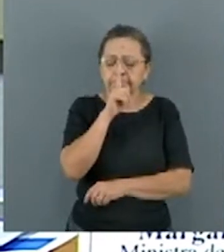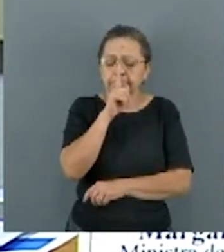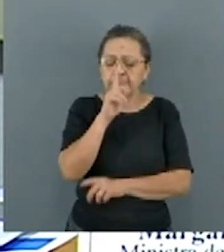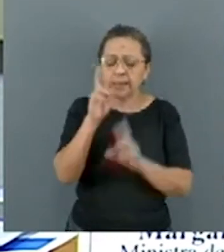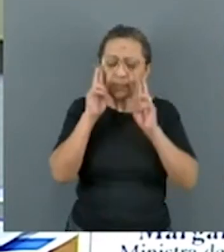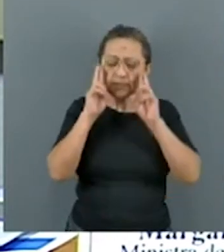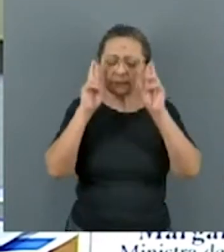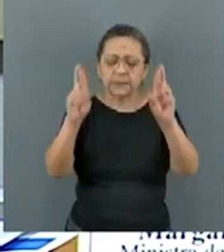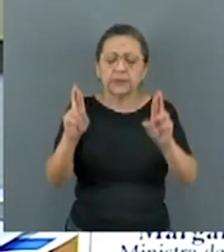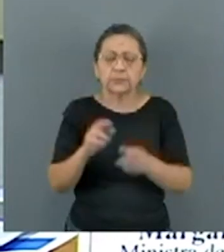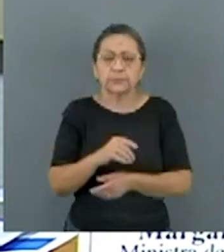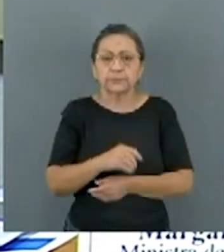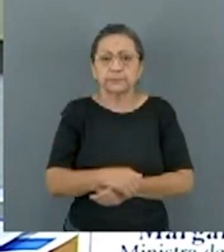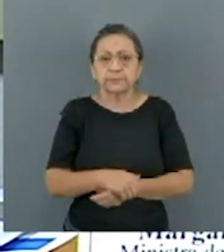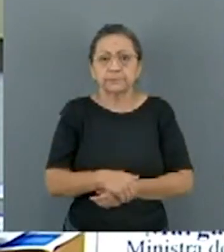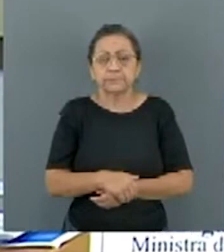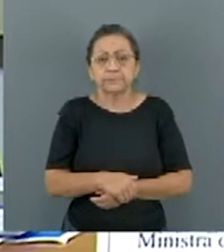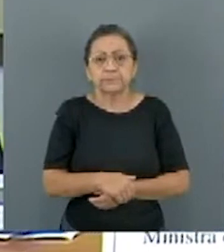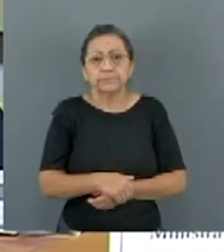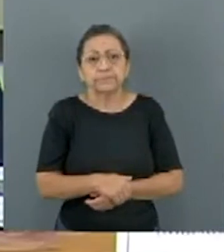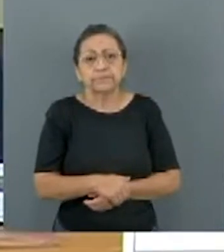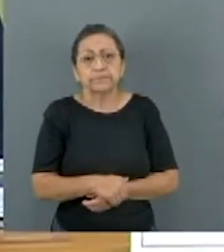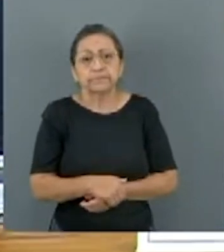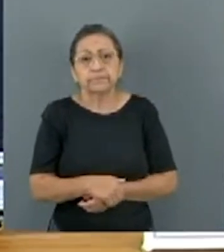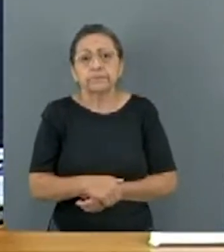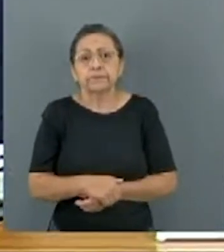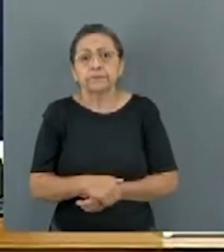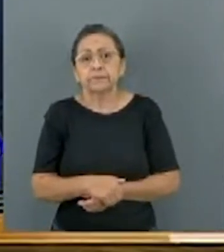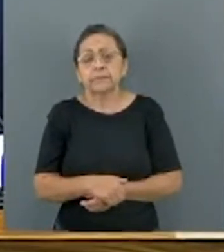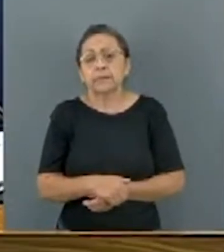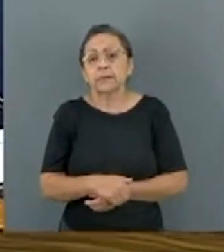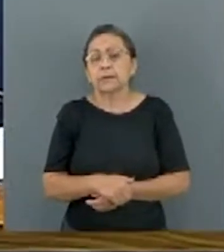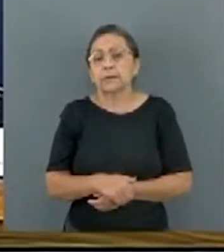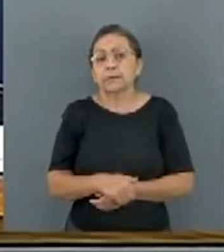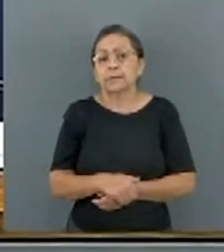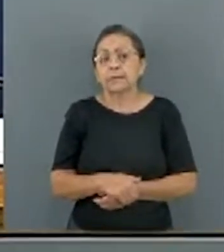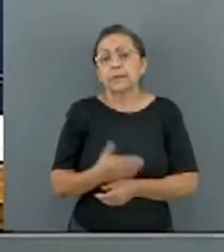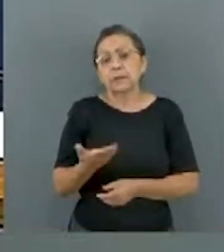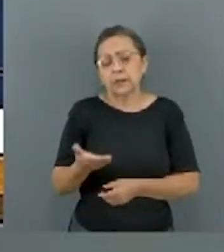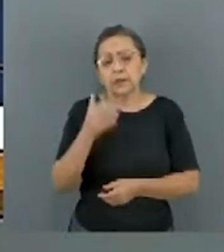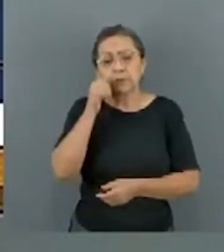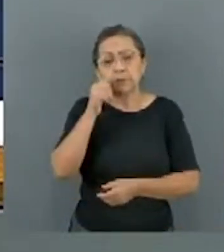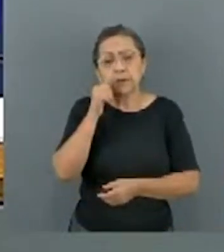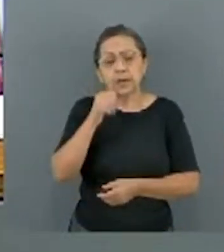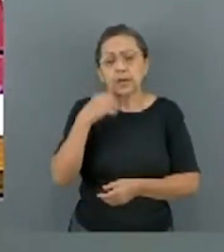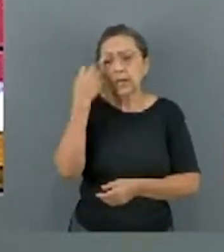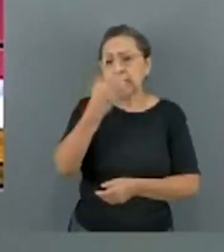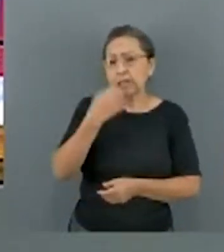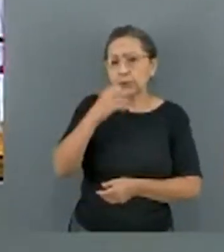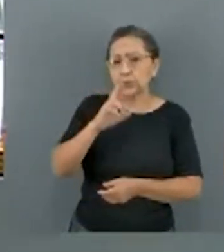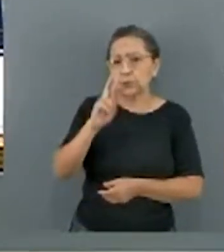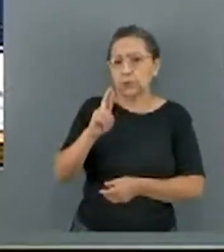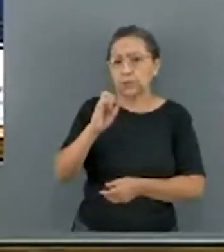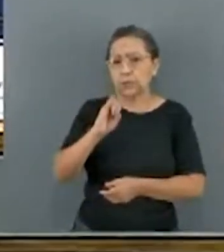tanto para a cantora Rita Lee, como também para o Davi Miranda, porque a vida humana...